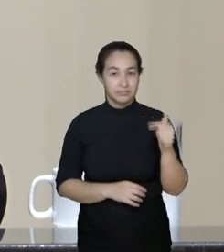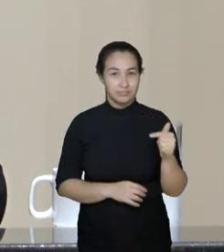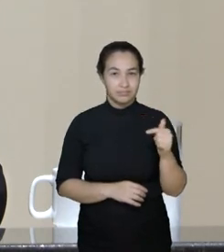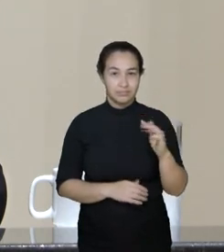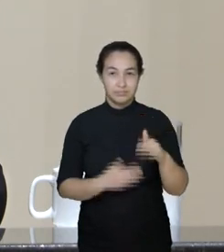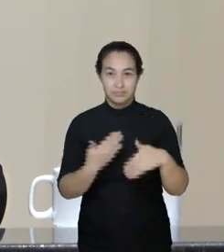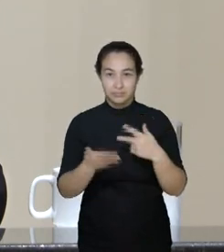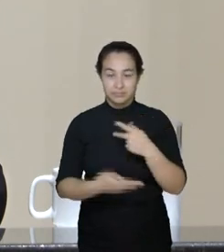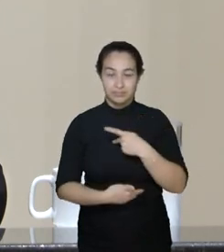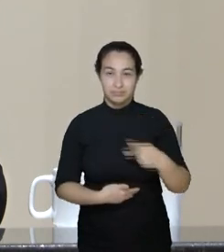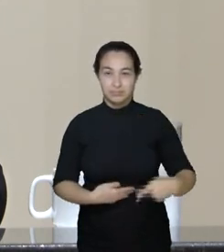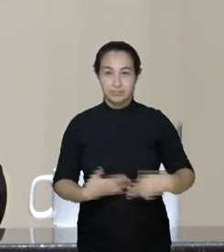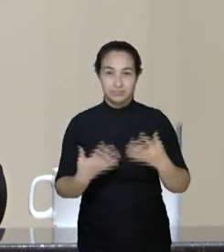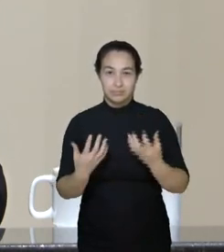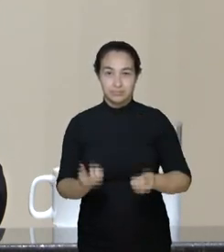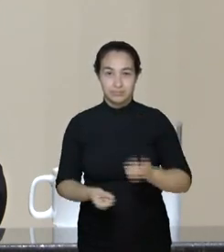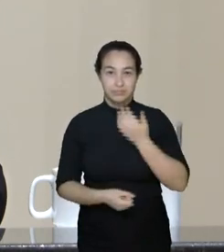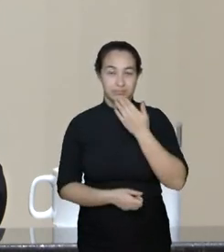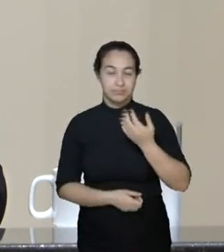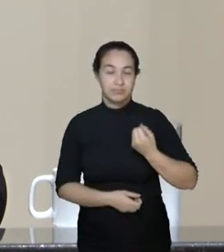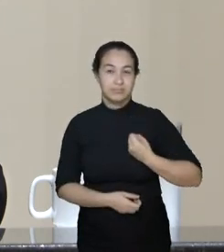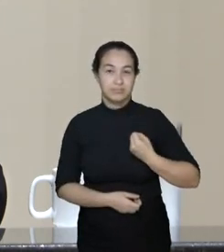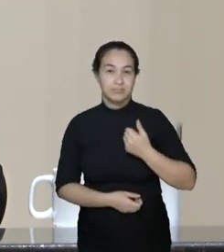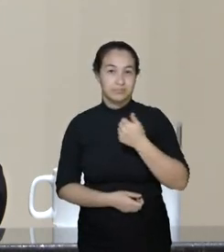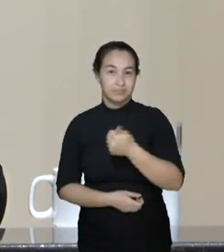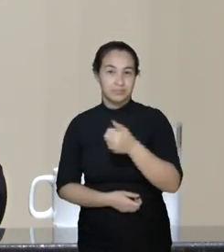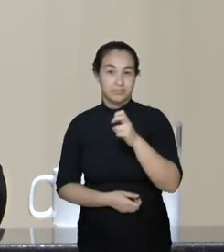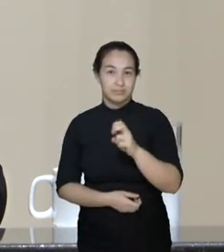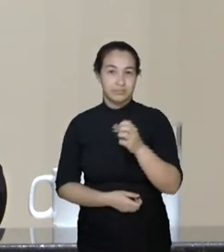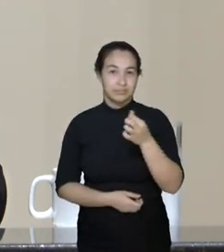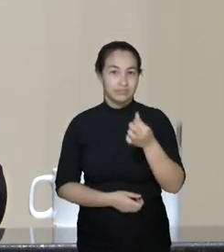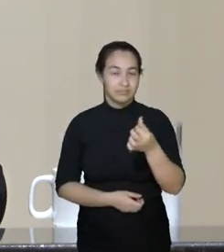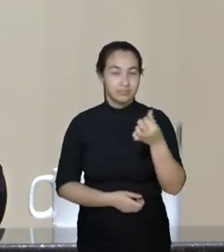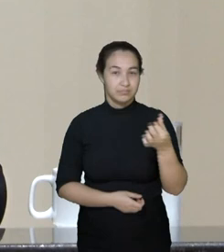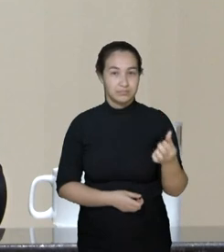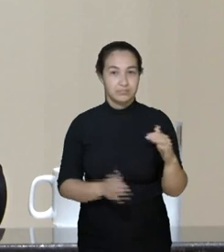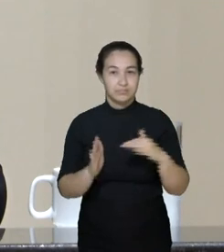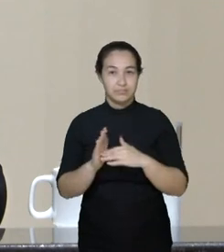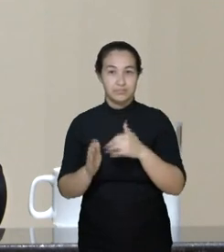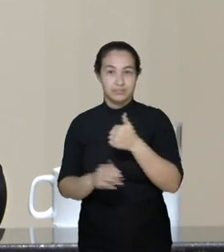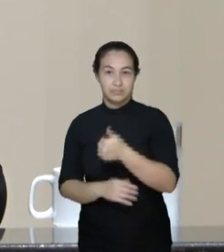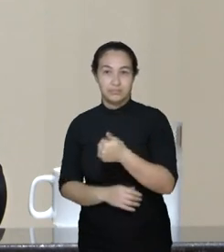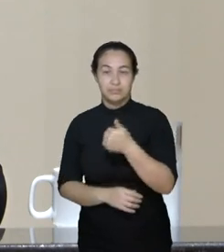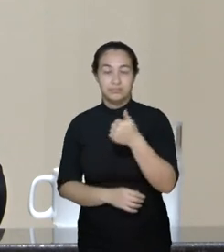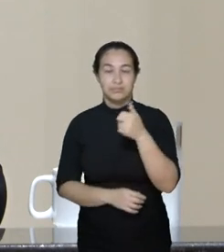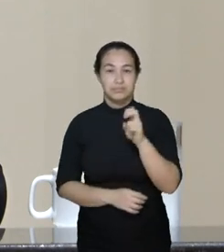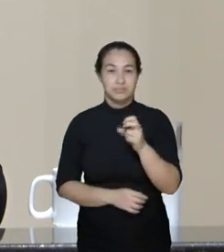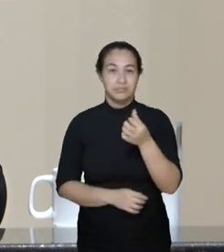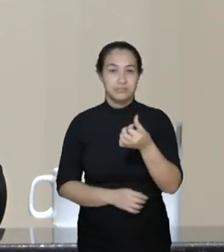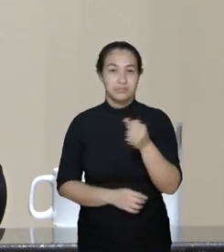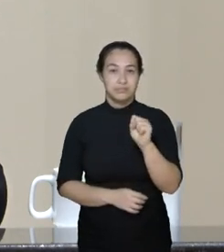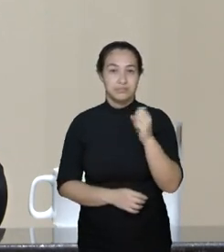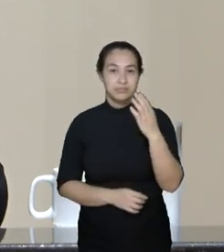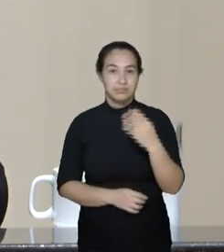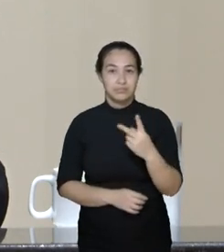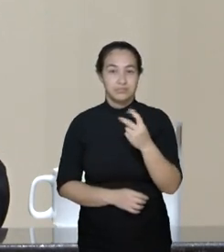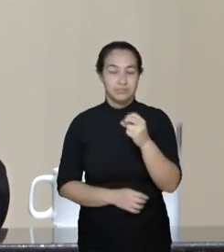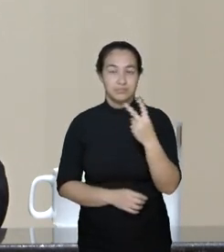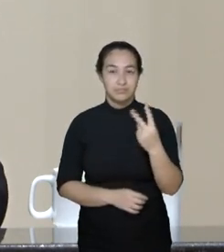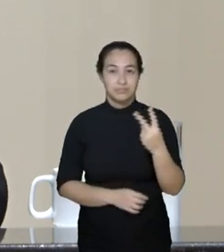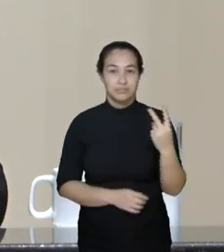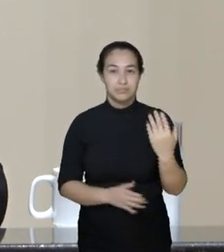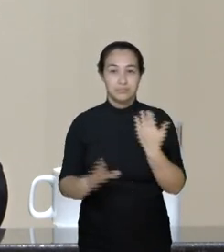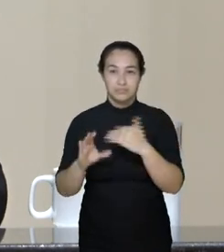presidente, deferiu os requerimentos números 1556 a 1564 e 1568, barra 2022 e comunicou que